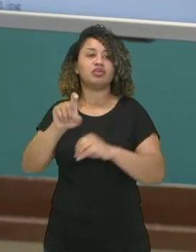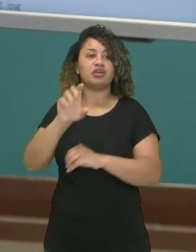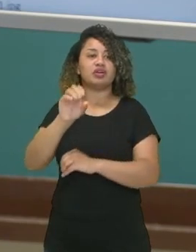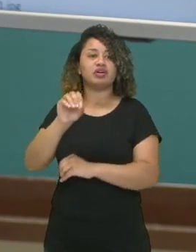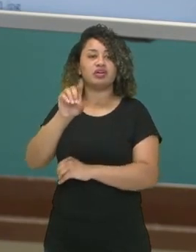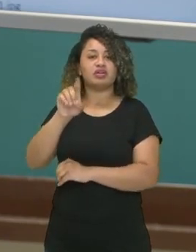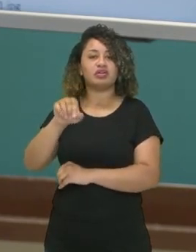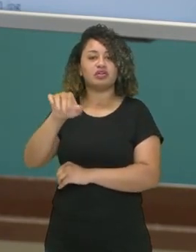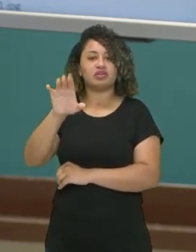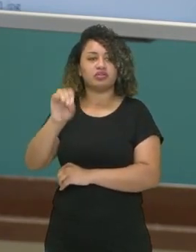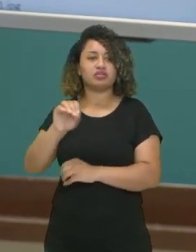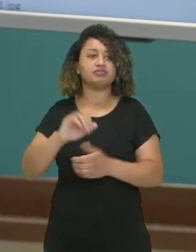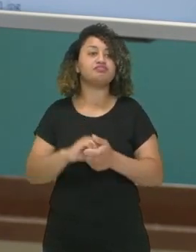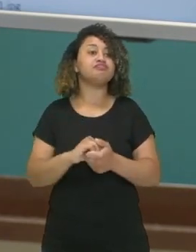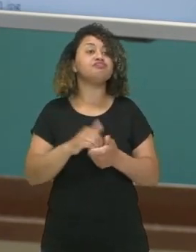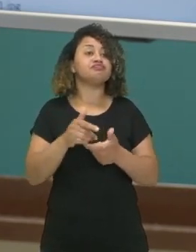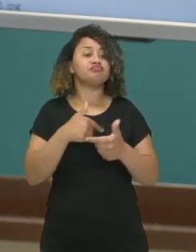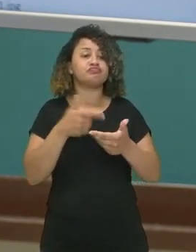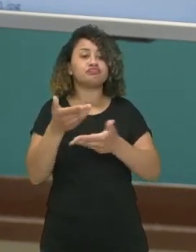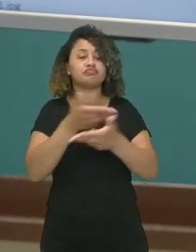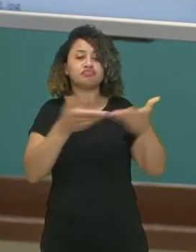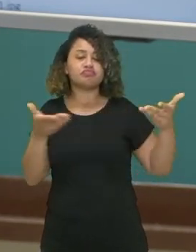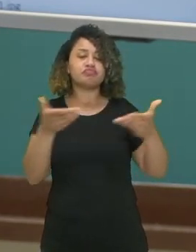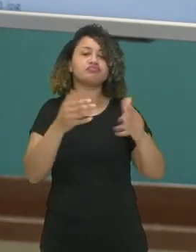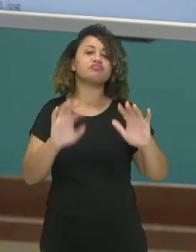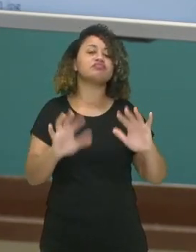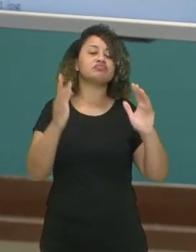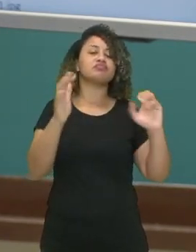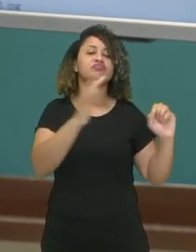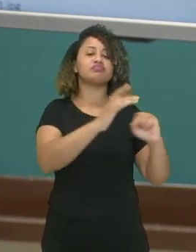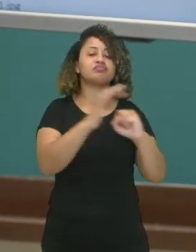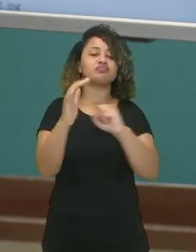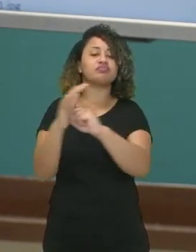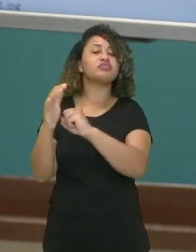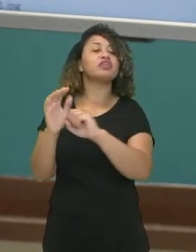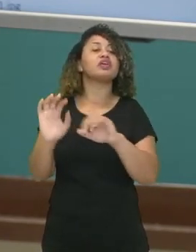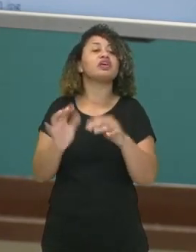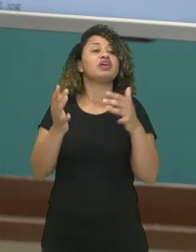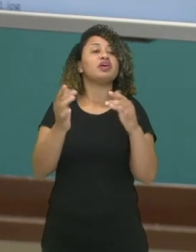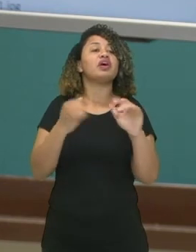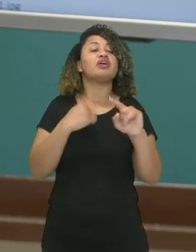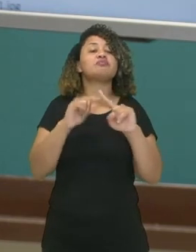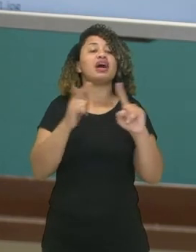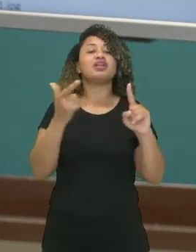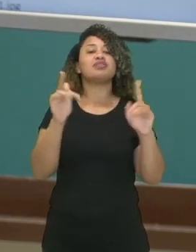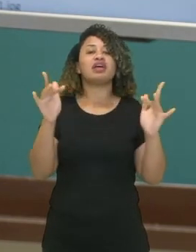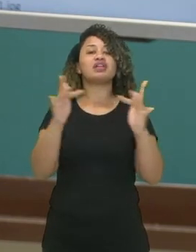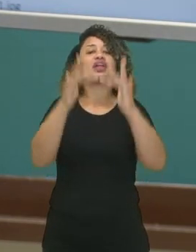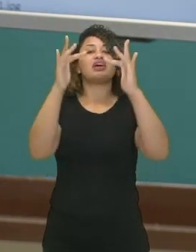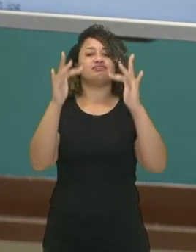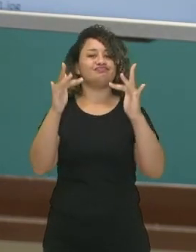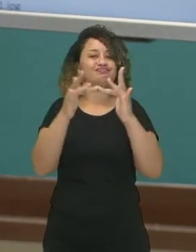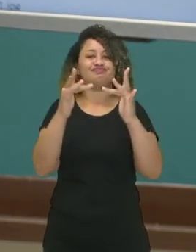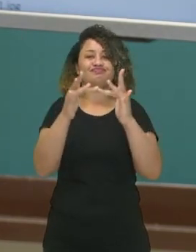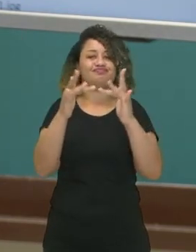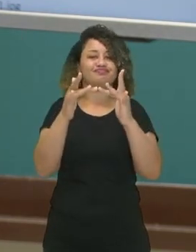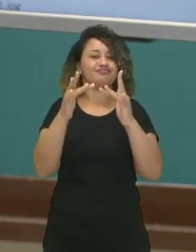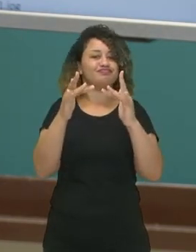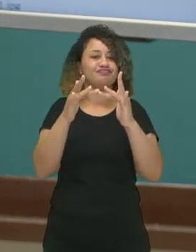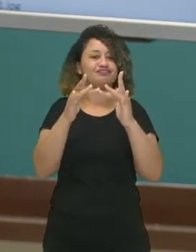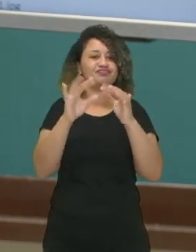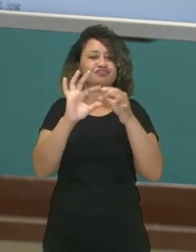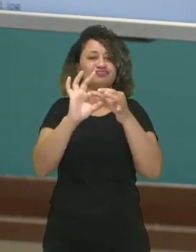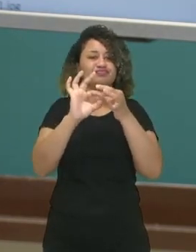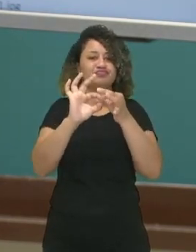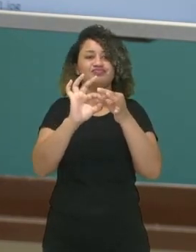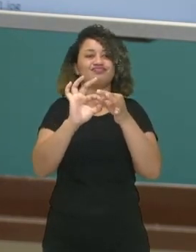Então, a transmissão do impulso nervoso entre os neurônios acontece sem um contato físico entre eles. Então,